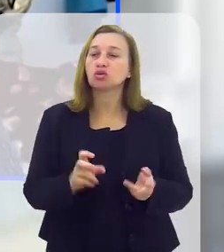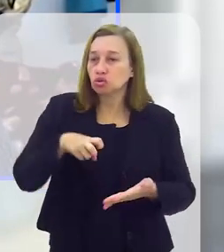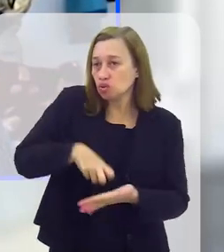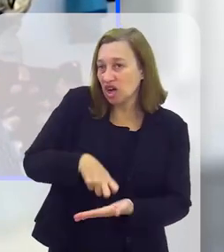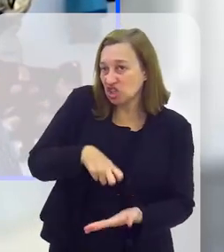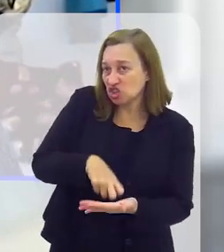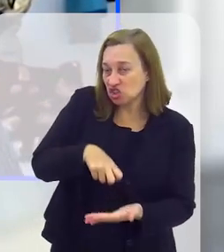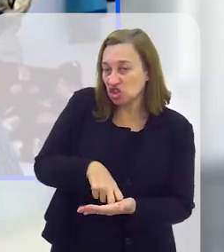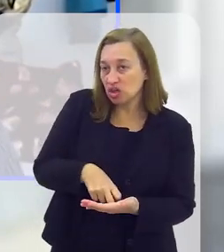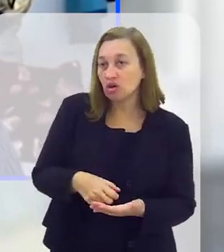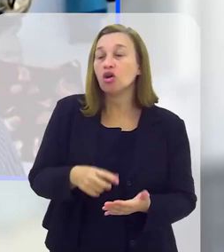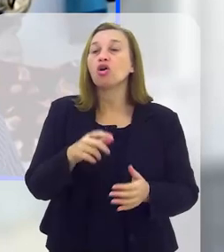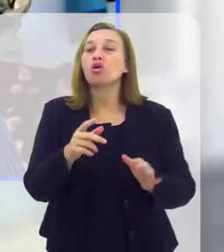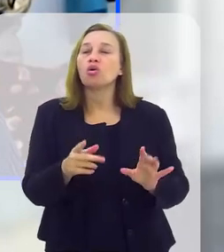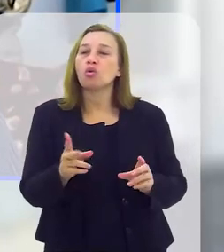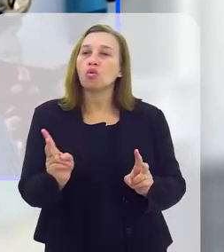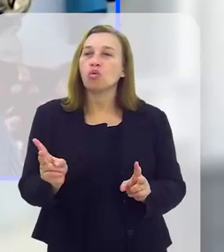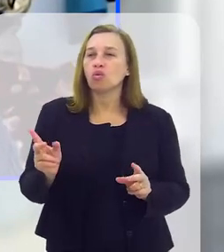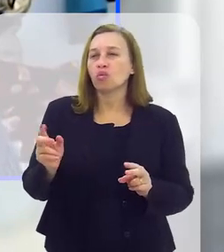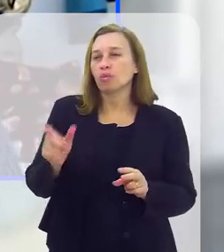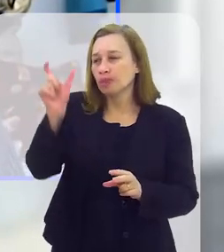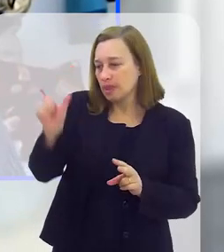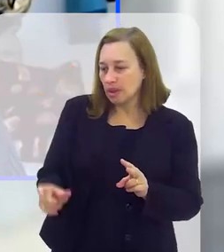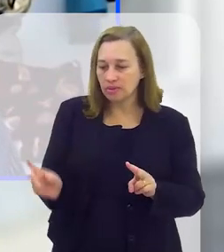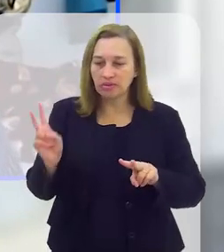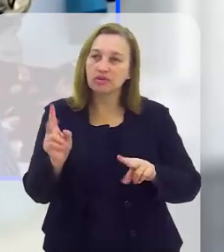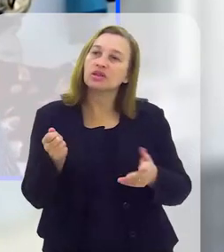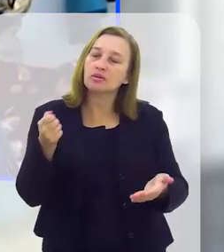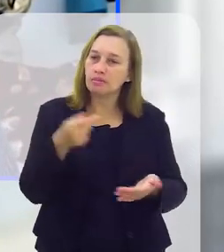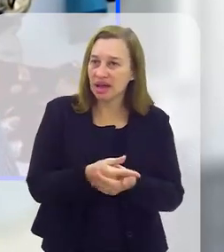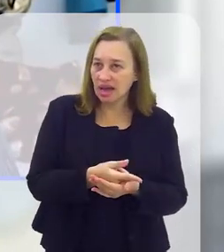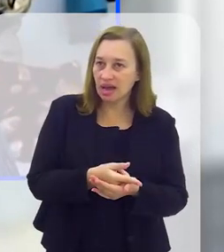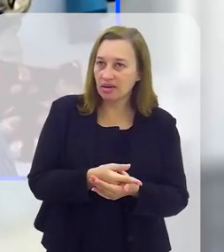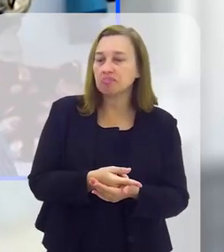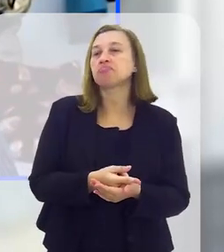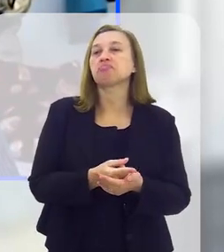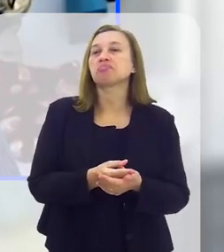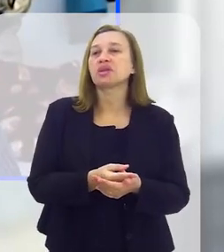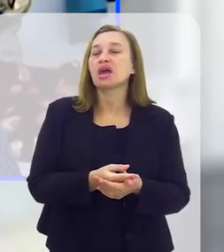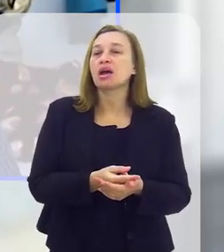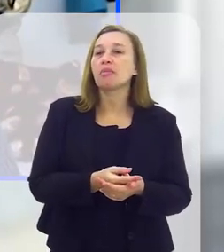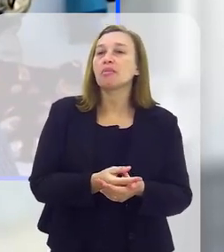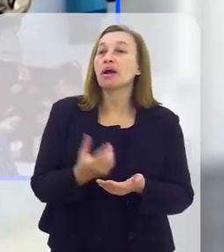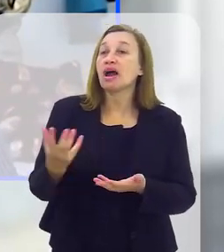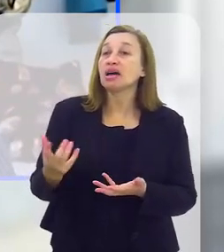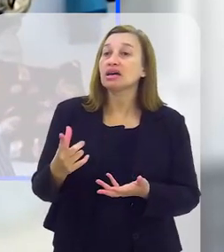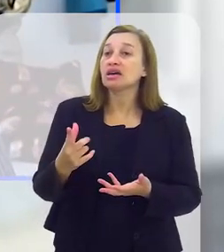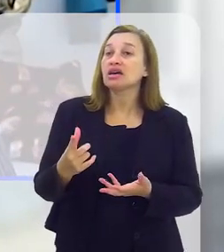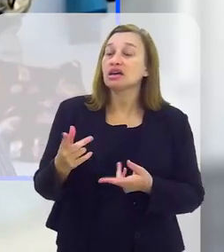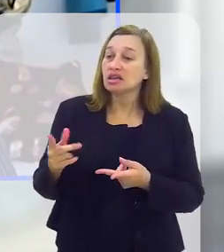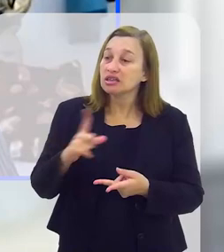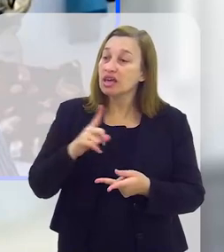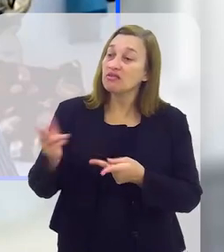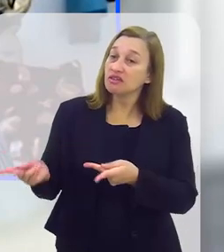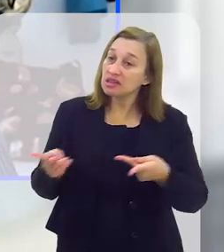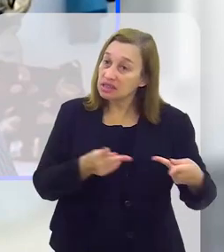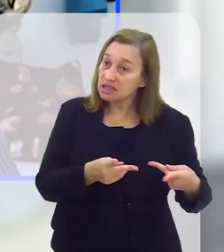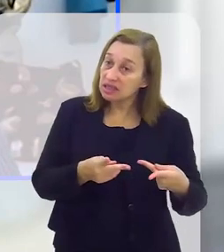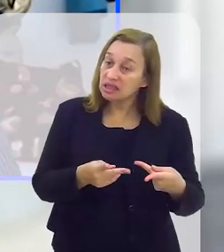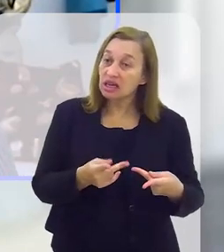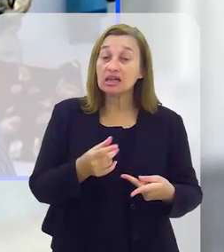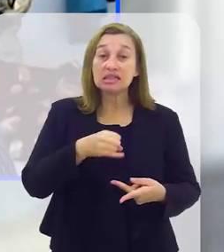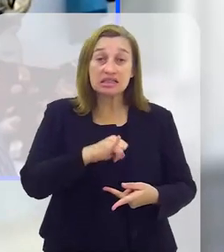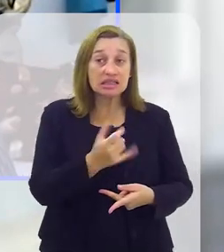da pena. O preso tem que pagar pedágio para receber os seus familiares, porque, se não,